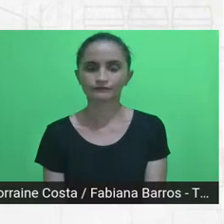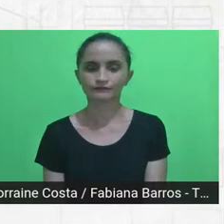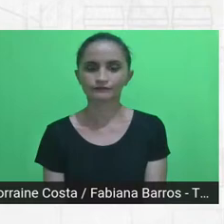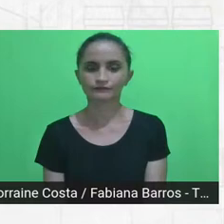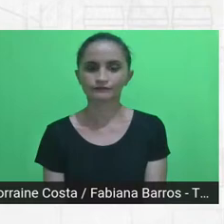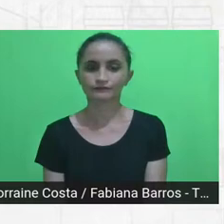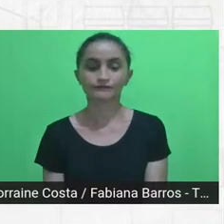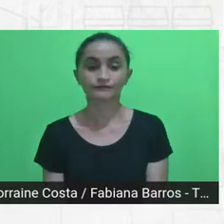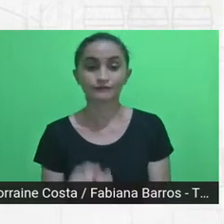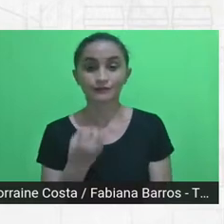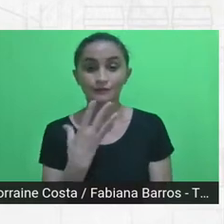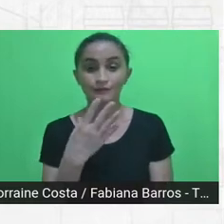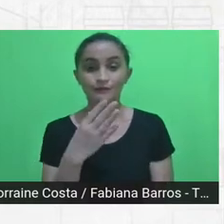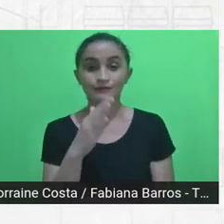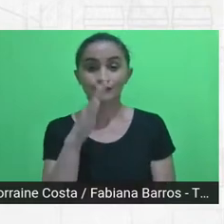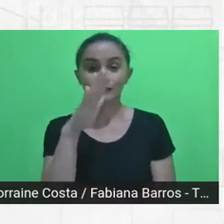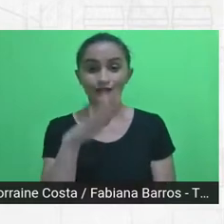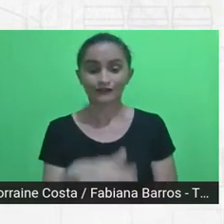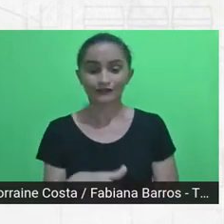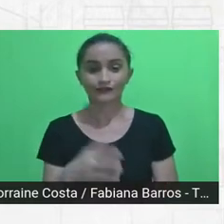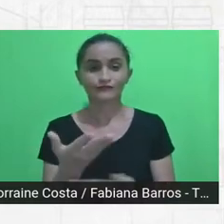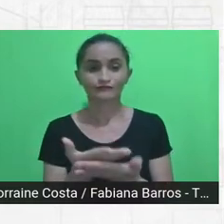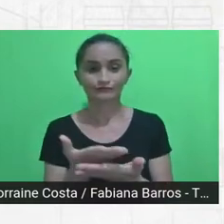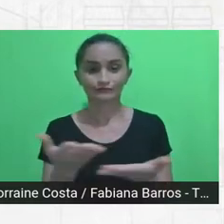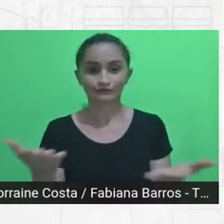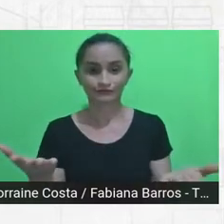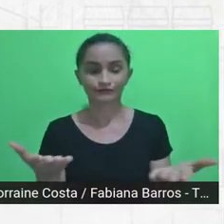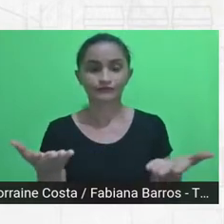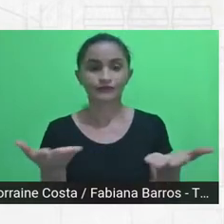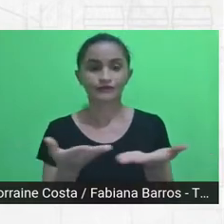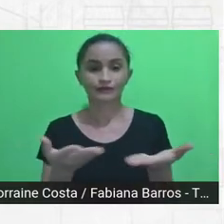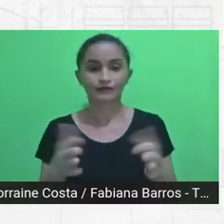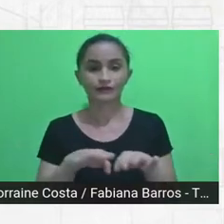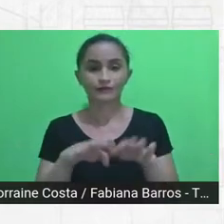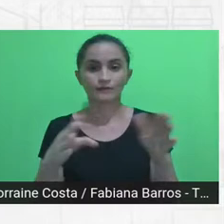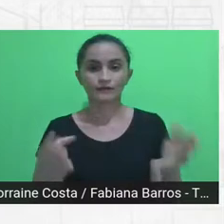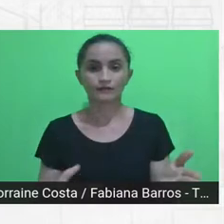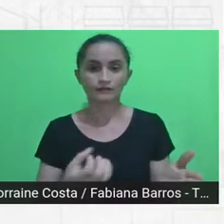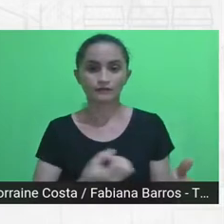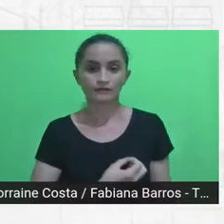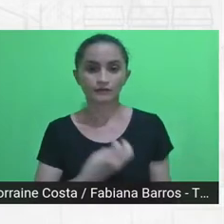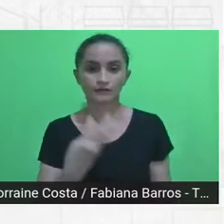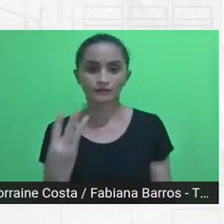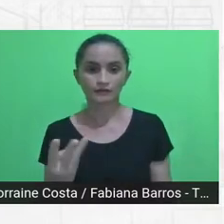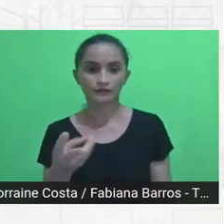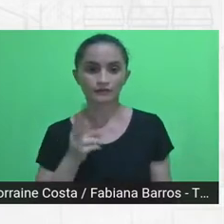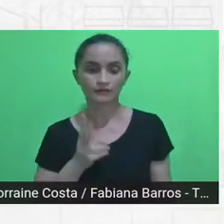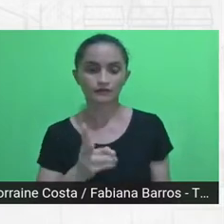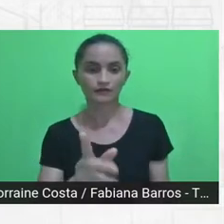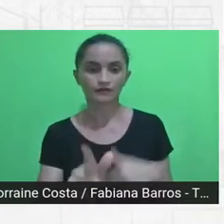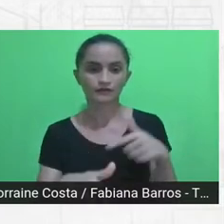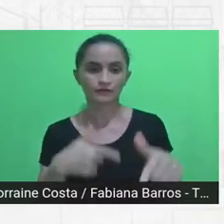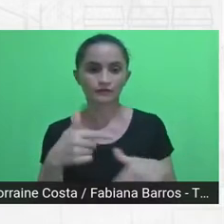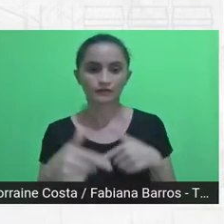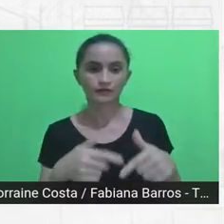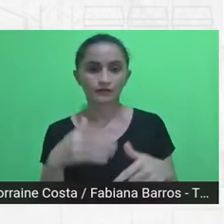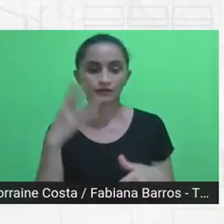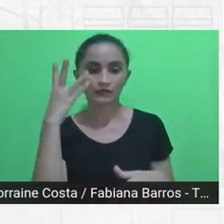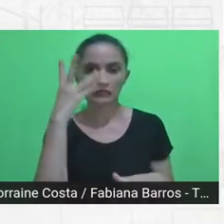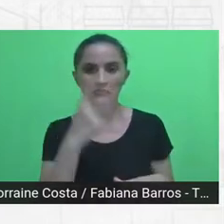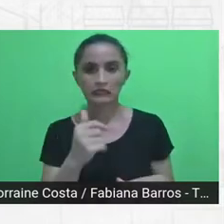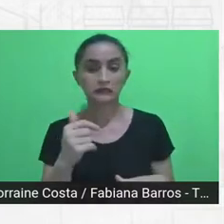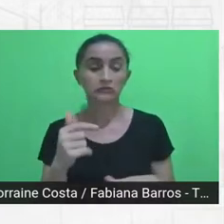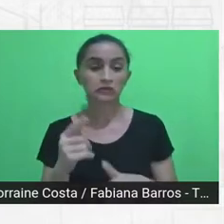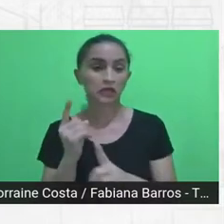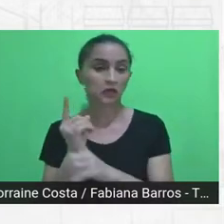Boa tarde a todos. A gente agora vai, na mesa 3, continuar os trabalhos desse lindo encontro. E esse encontro